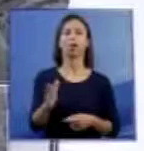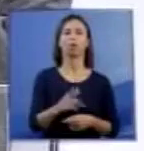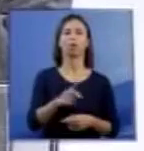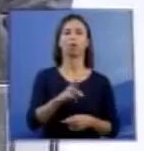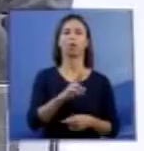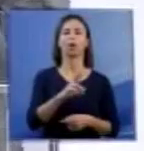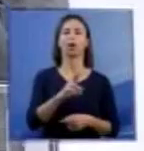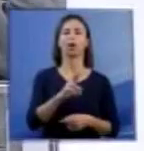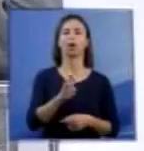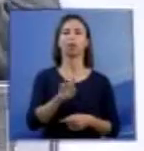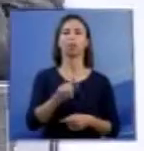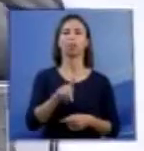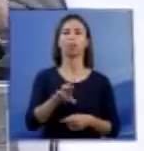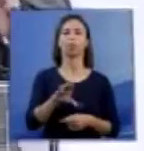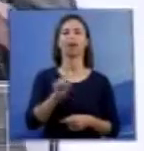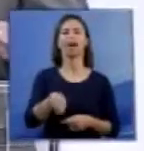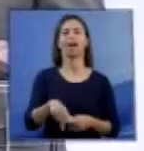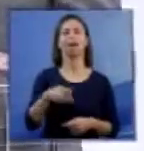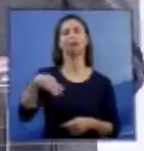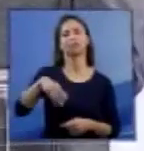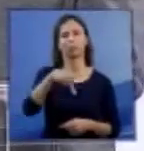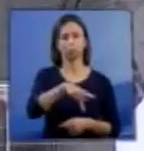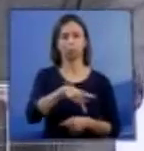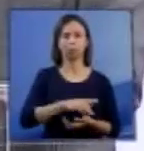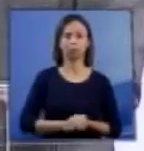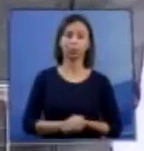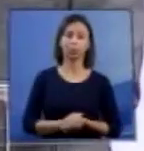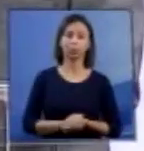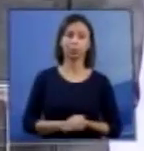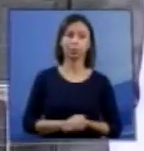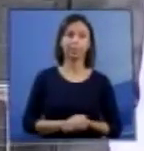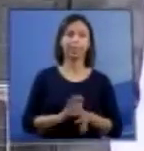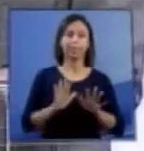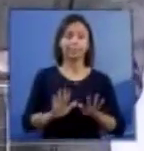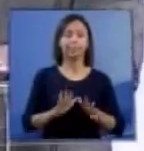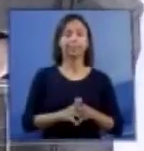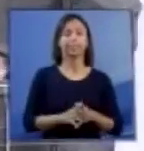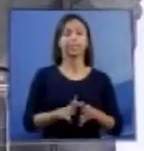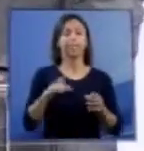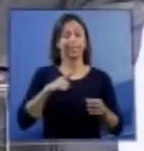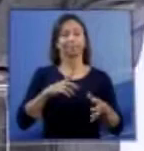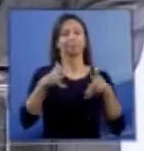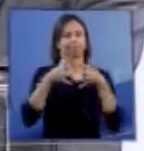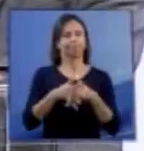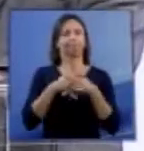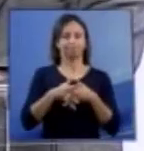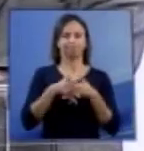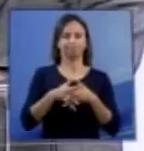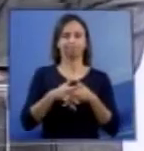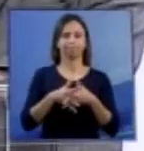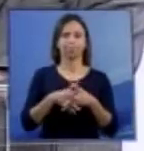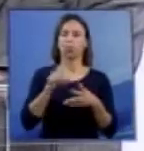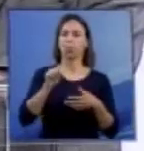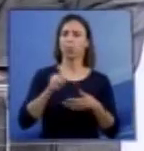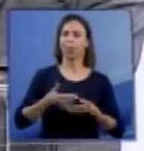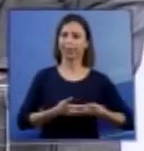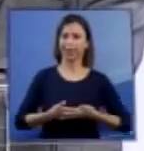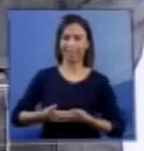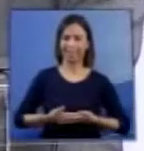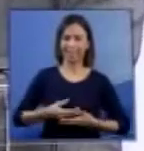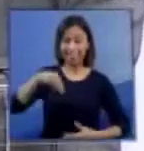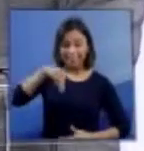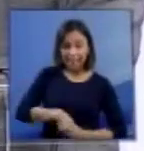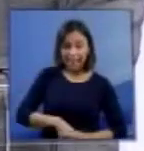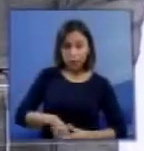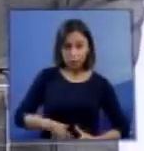Alô? Sim. Há uma certa confusão entre a situação do feto anencefálico e